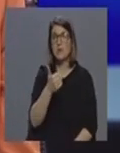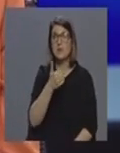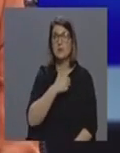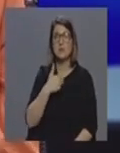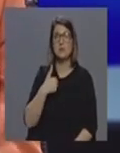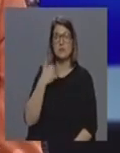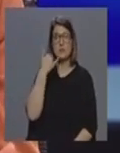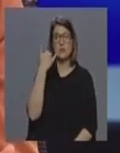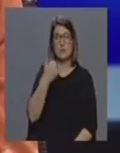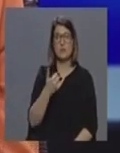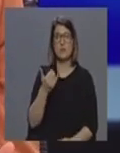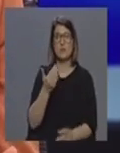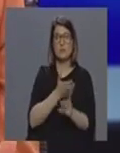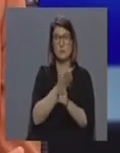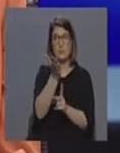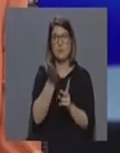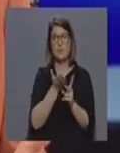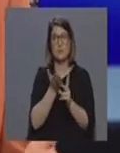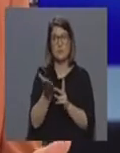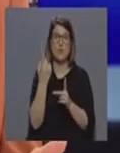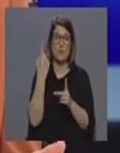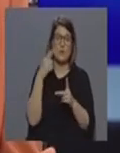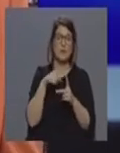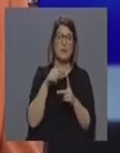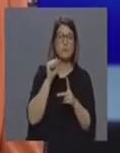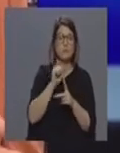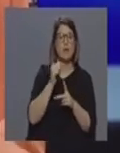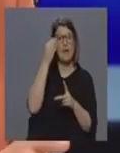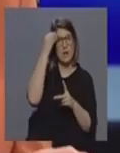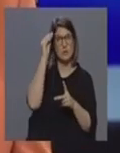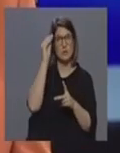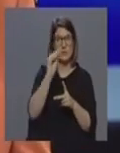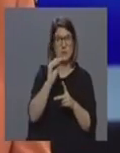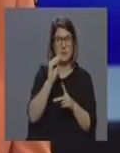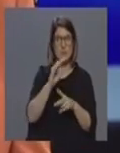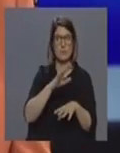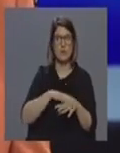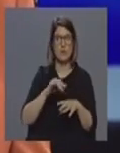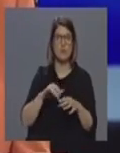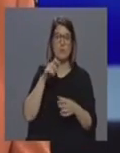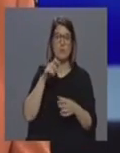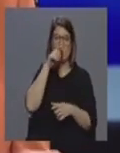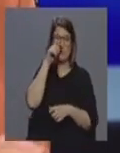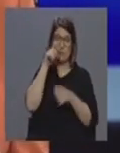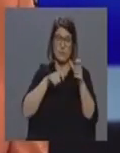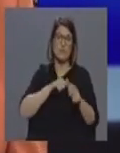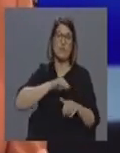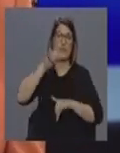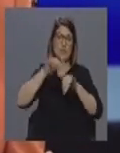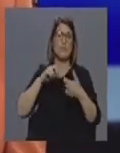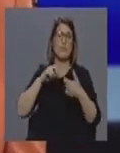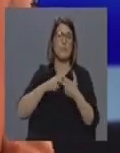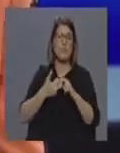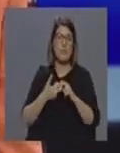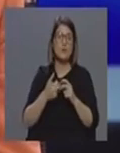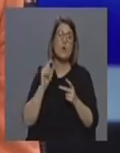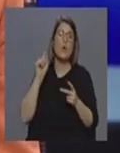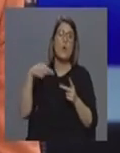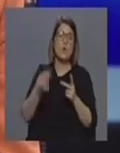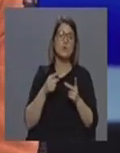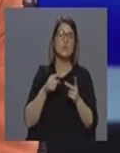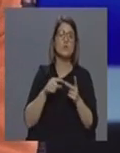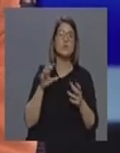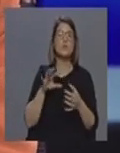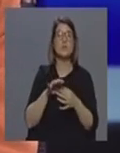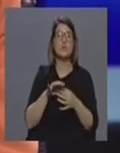Açores em duas partes uma talvez mais de aconselhamento e agora até com o problema dos viajantes não é? e outra mais para as questões